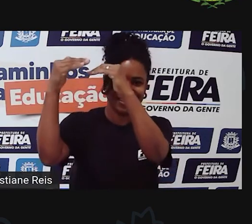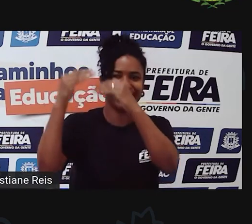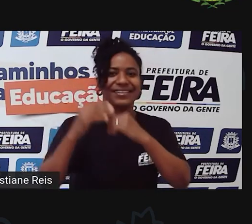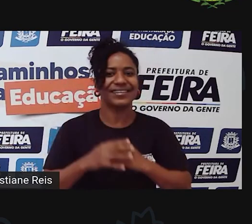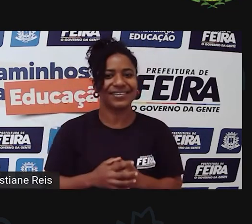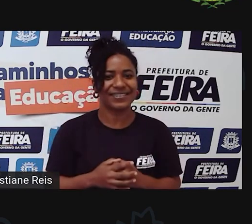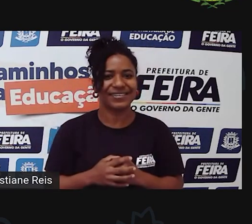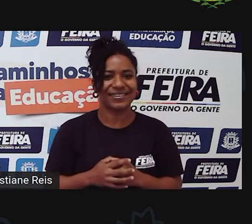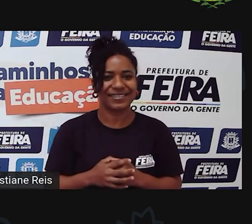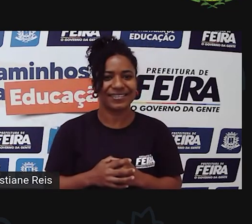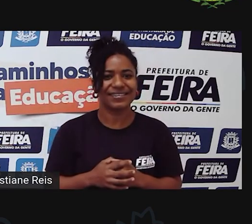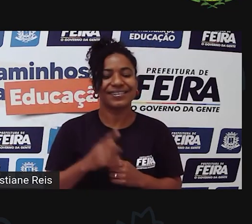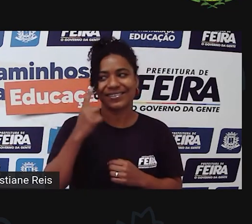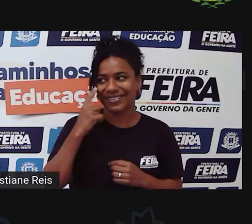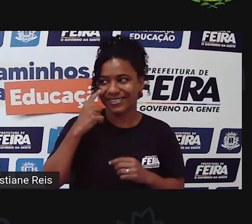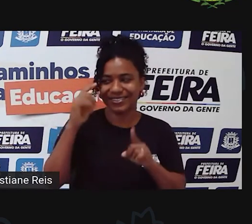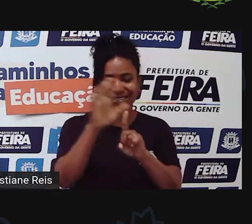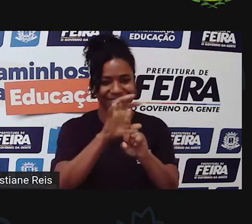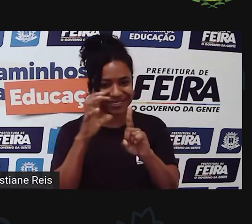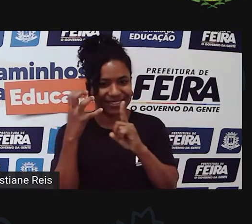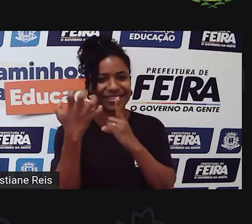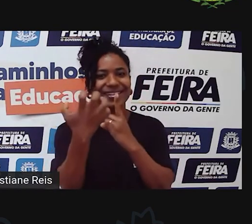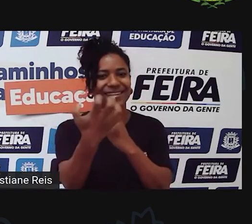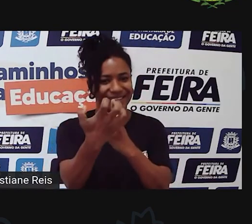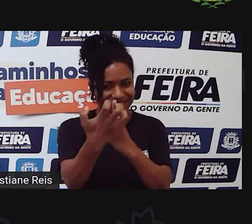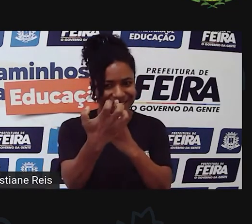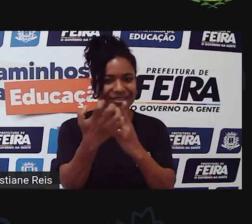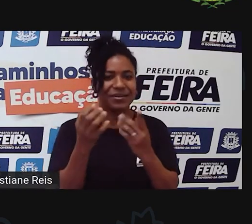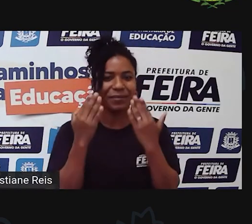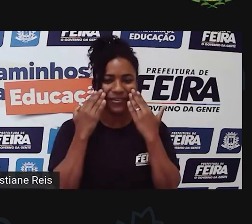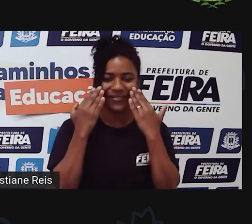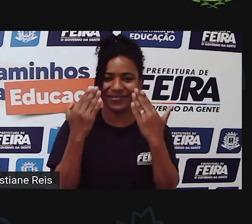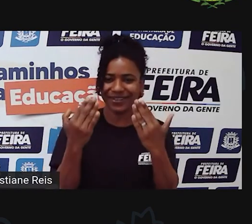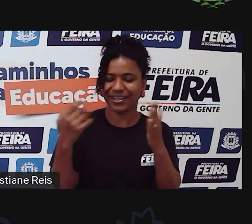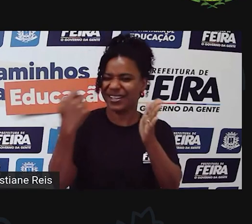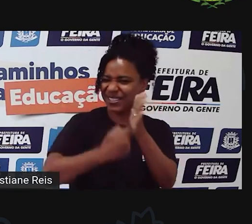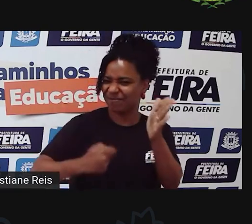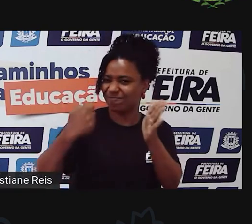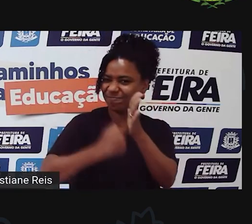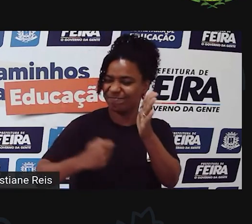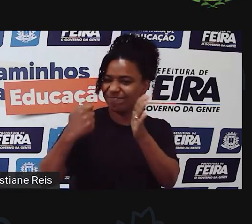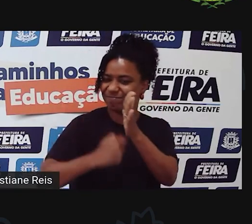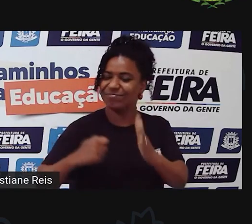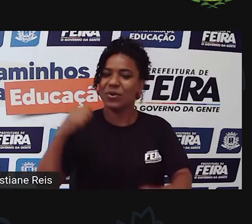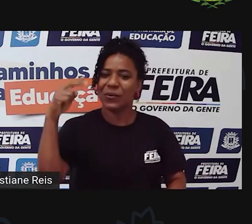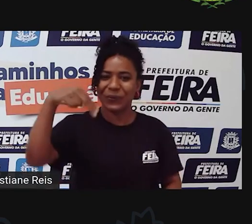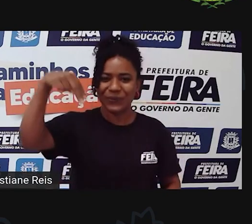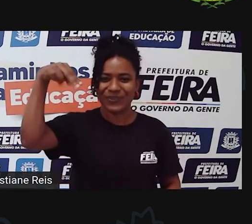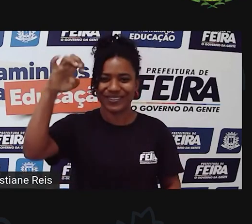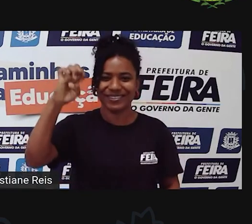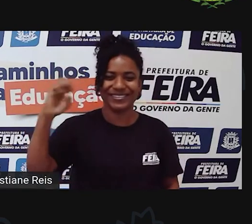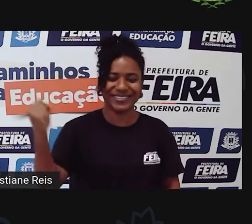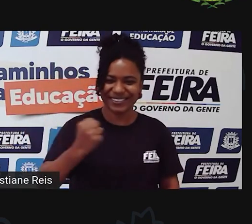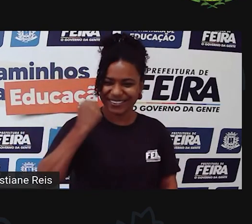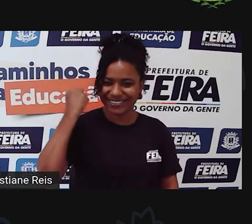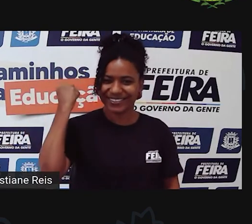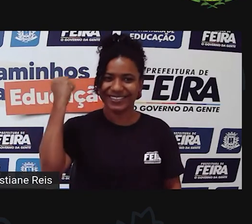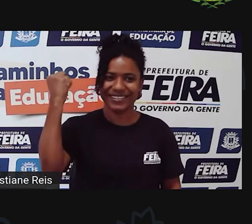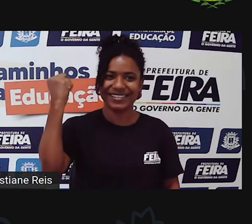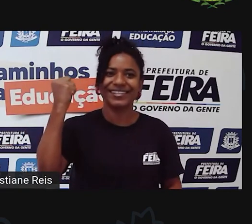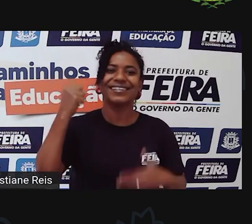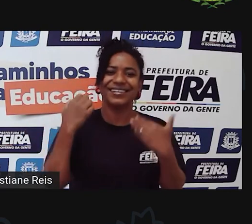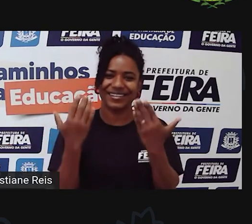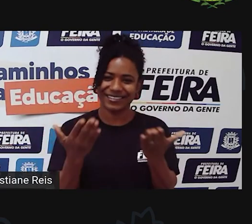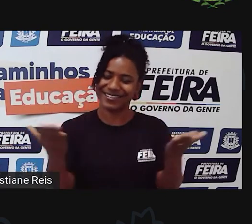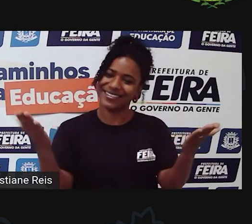eu deixei esse cacto aí para chamar a atenção desse símbolo de resistência que o nordestino é, né, então, espero que